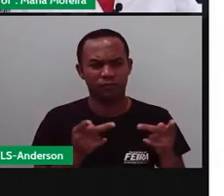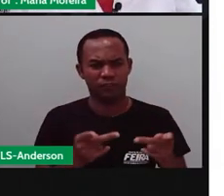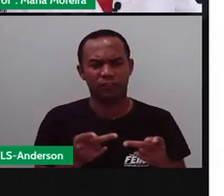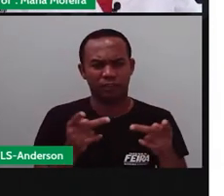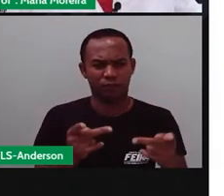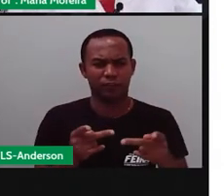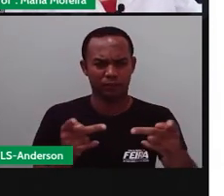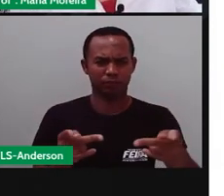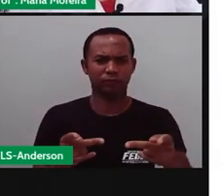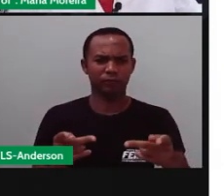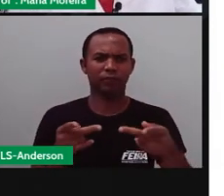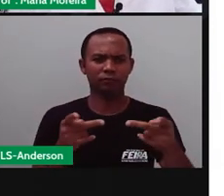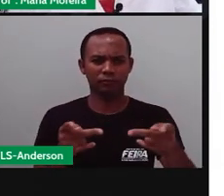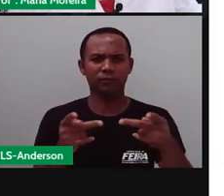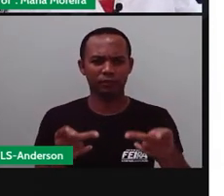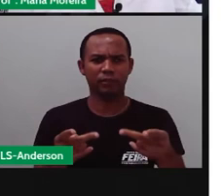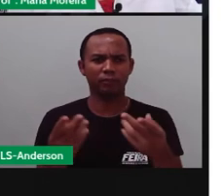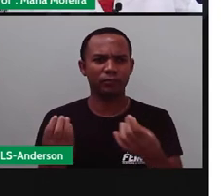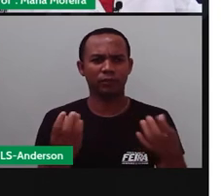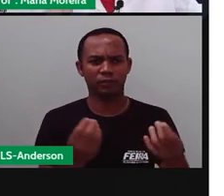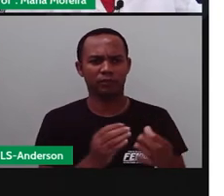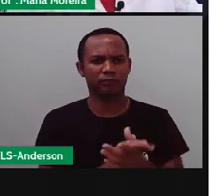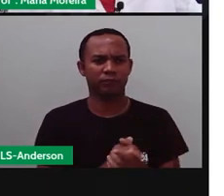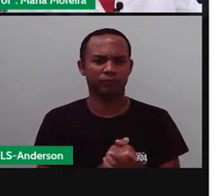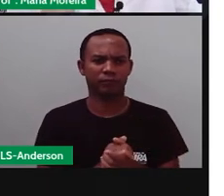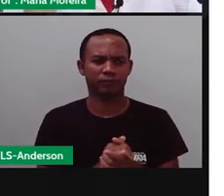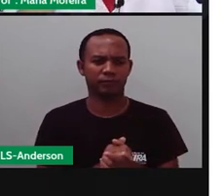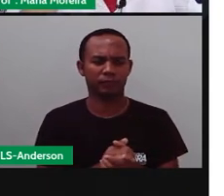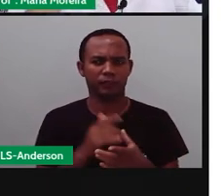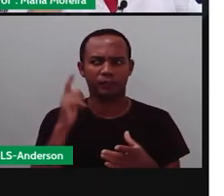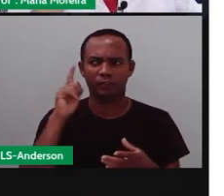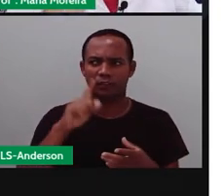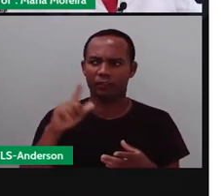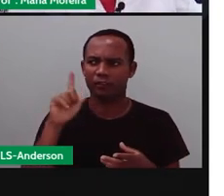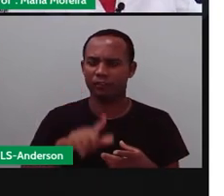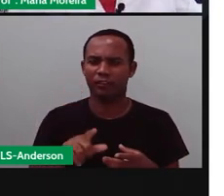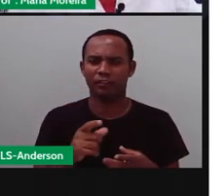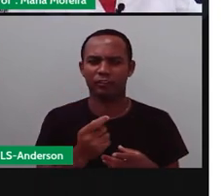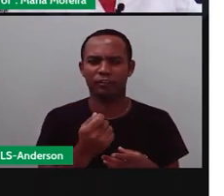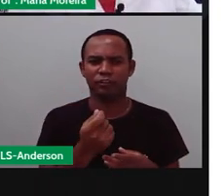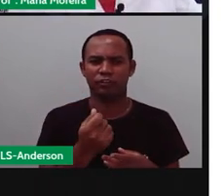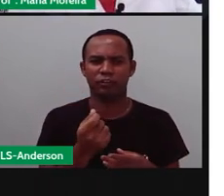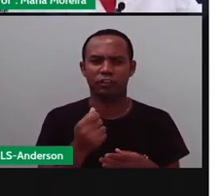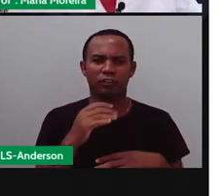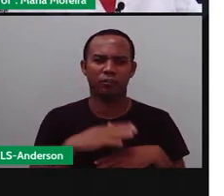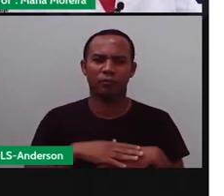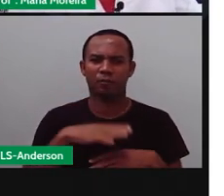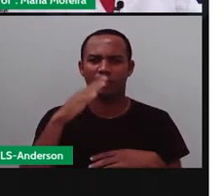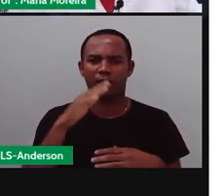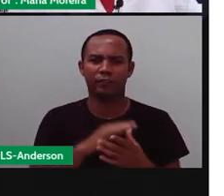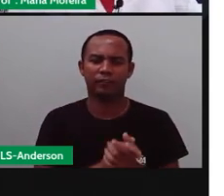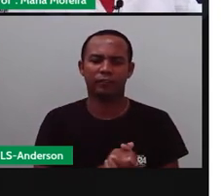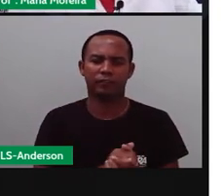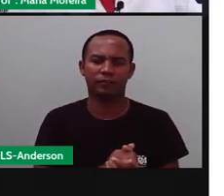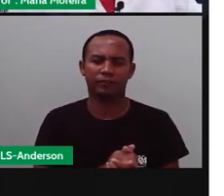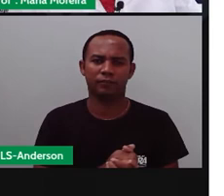moram nessas cidades, aproveitam esse período também para fazer o quê? Ganhar um dinheirinho extra, certo? Bom,